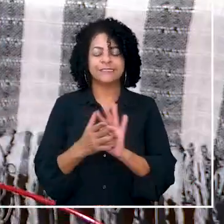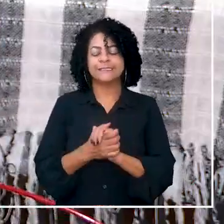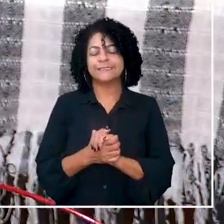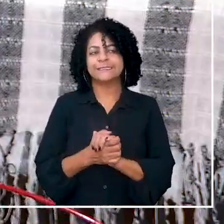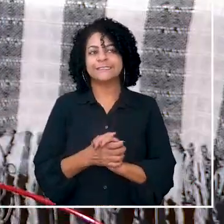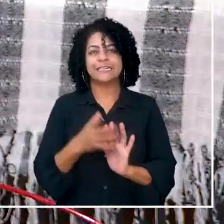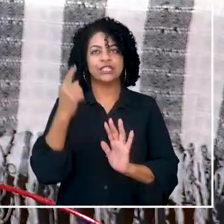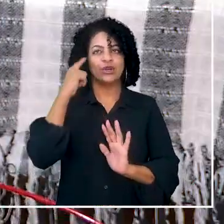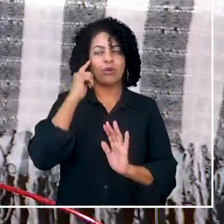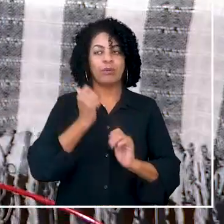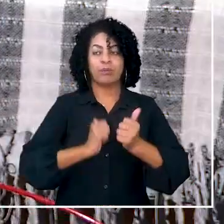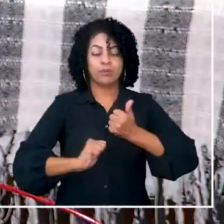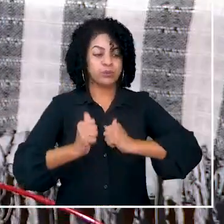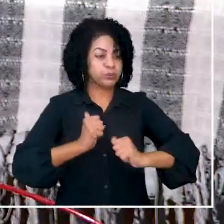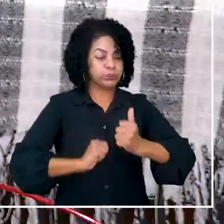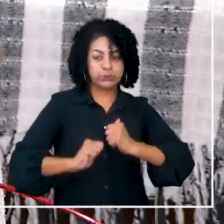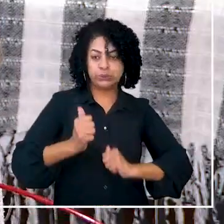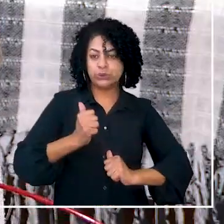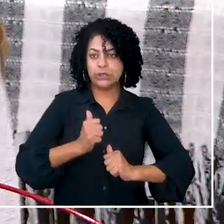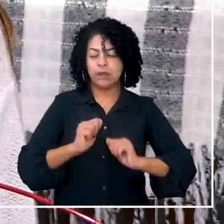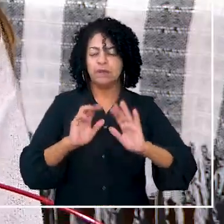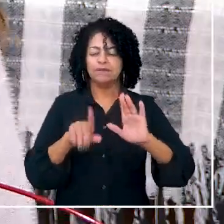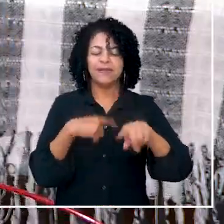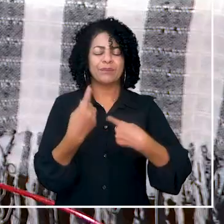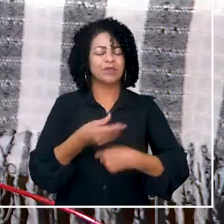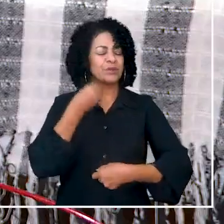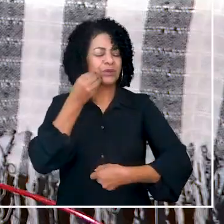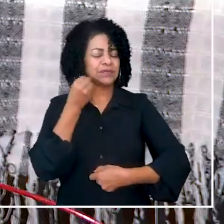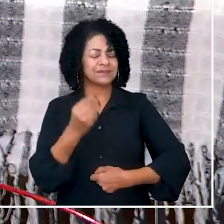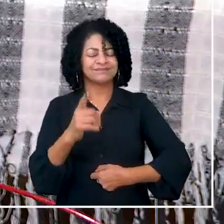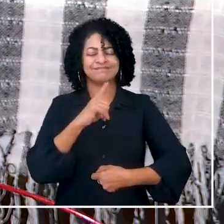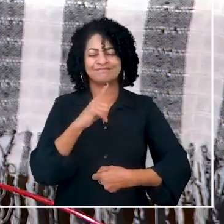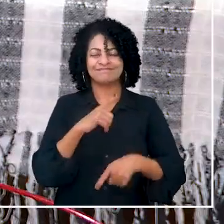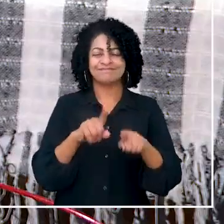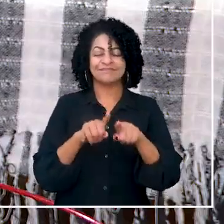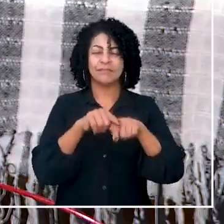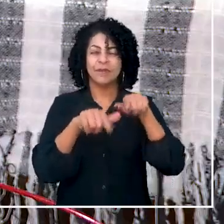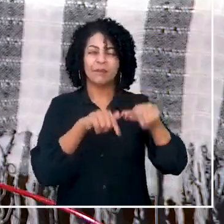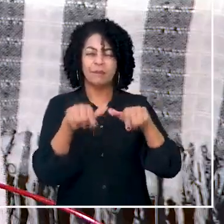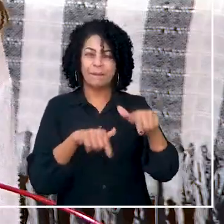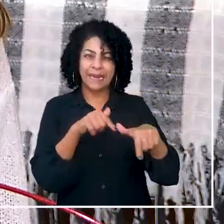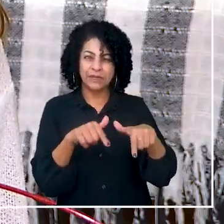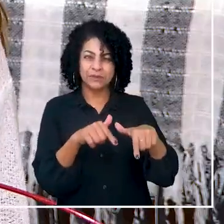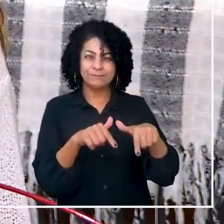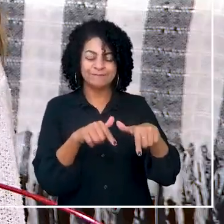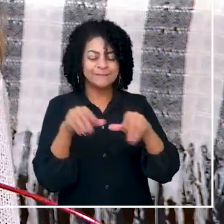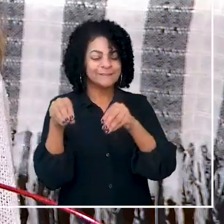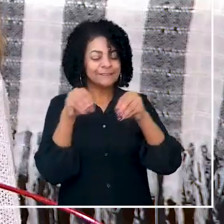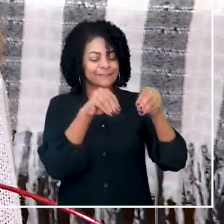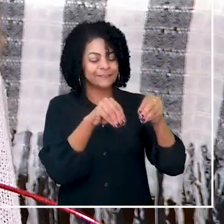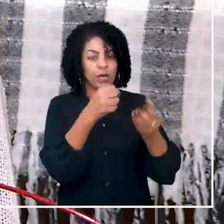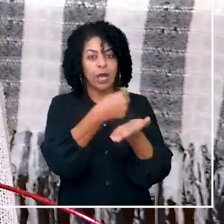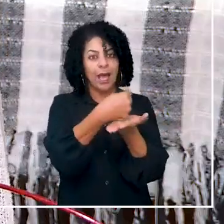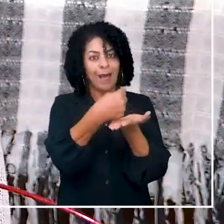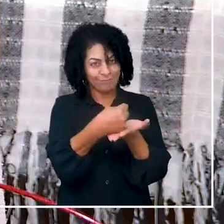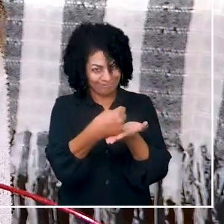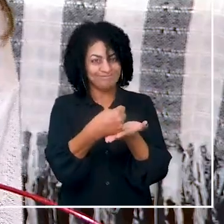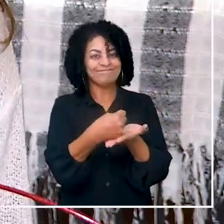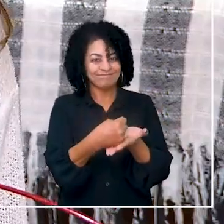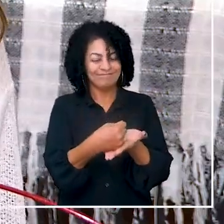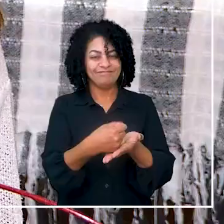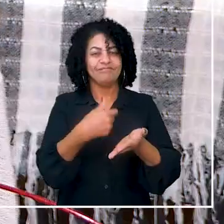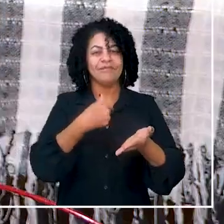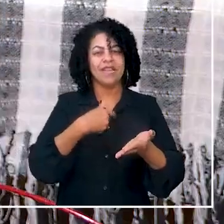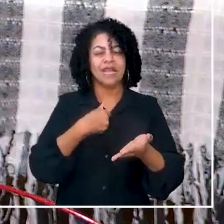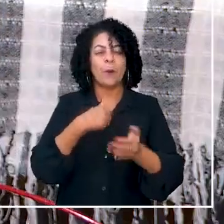Então, isso foi me dando muita ansiedade. E logo que eu tive a oportunidade de ir para um emprego com